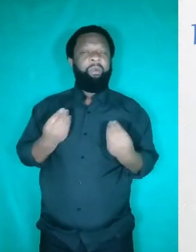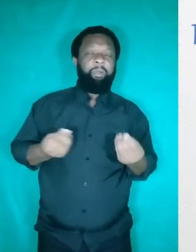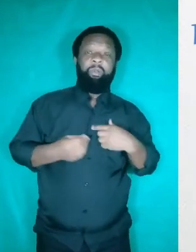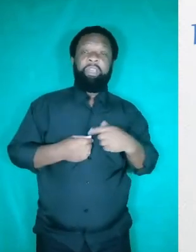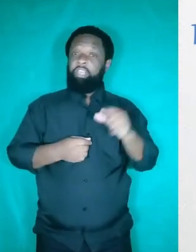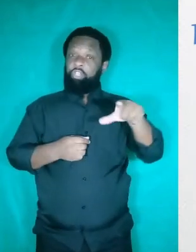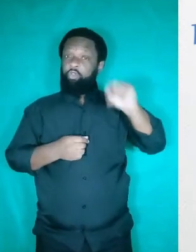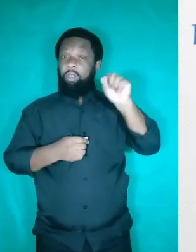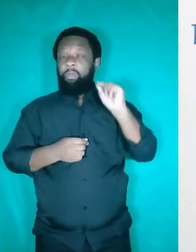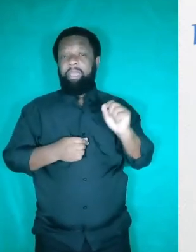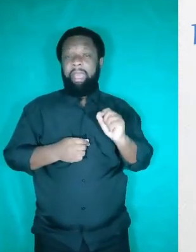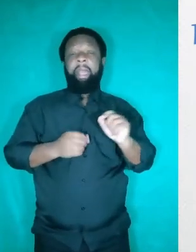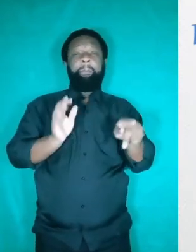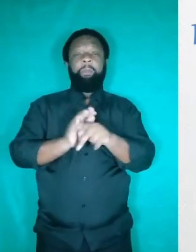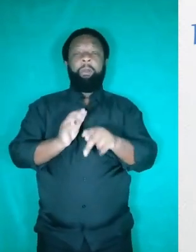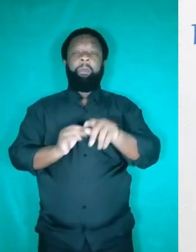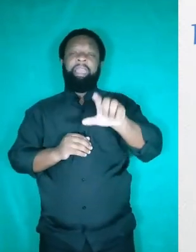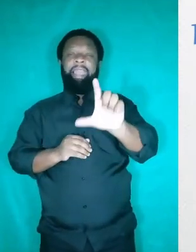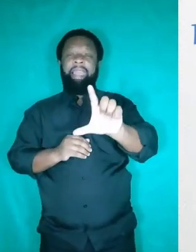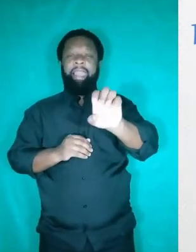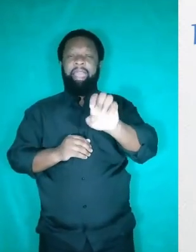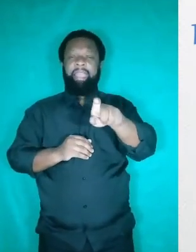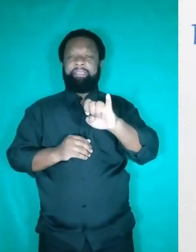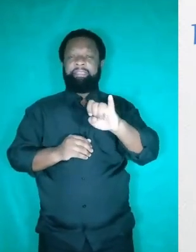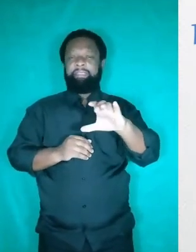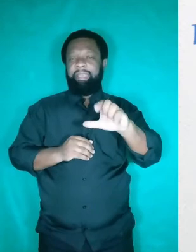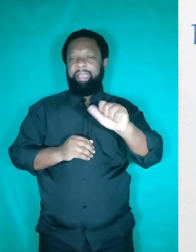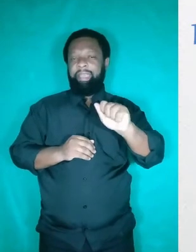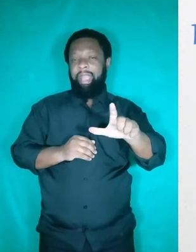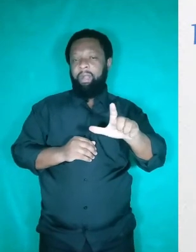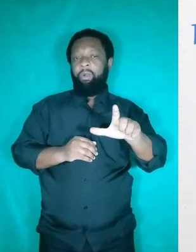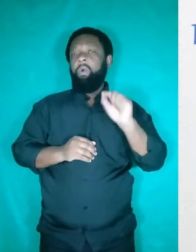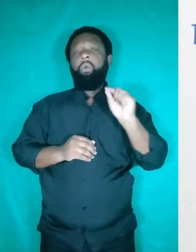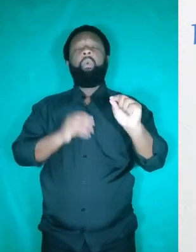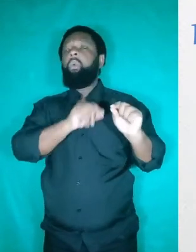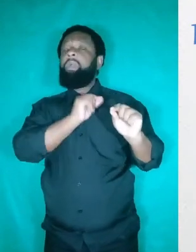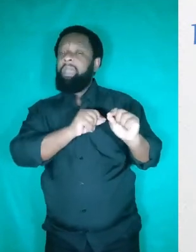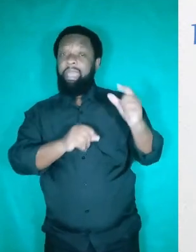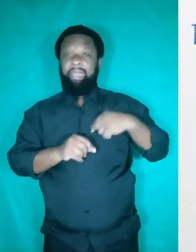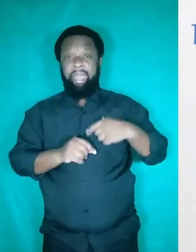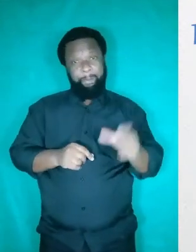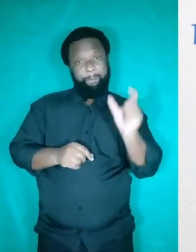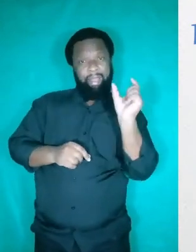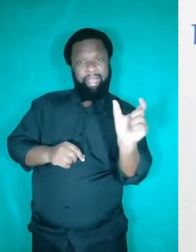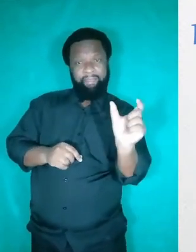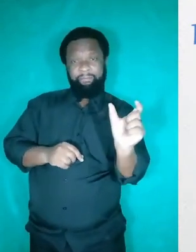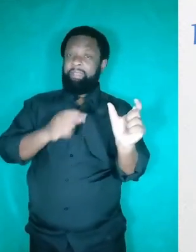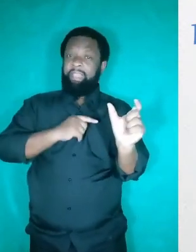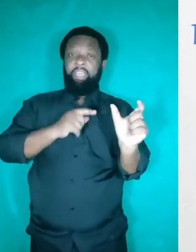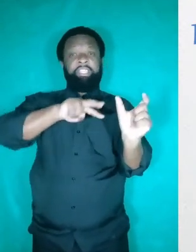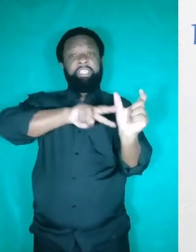preferência às formas lexicais. Quando eu digo formas lexicais, eu estou me referindo a palavras que têm um sentido